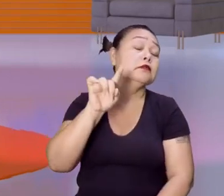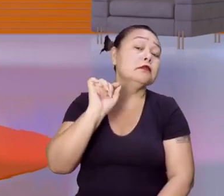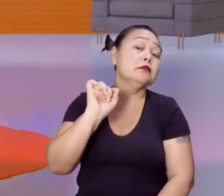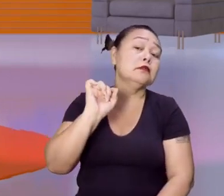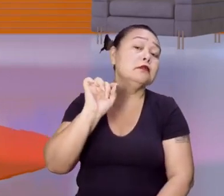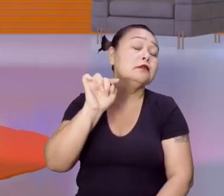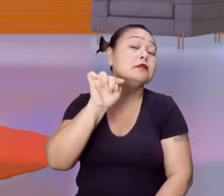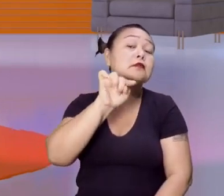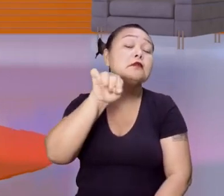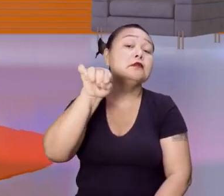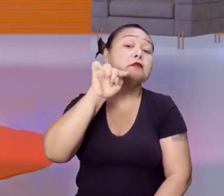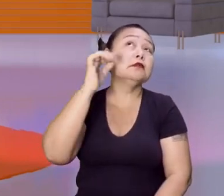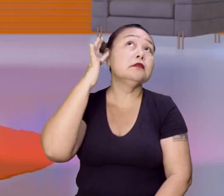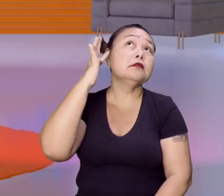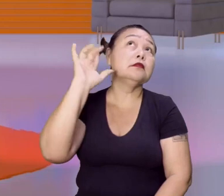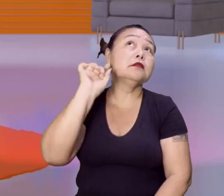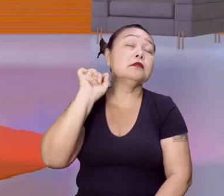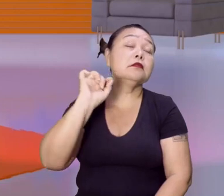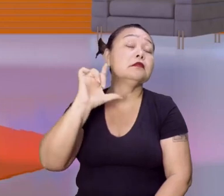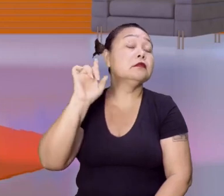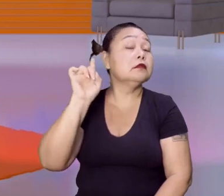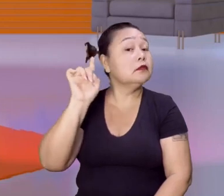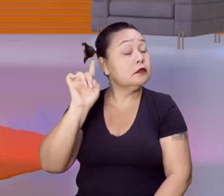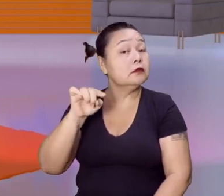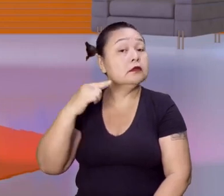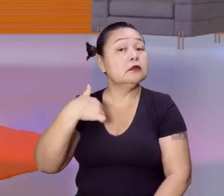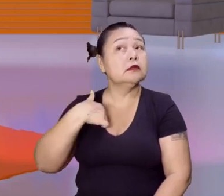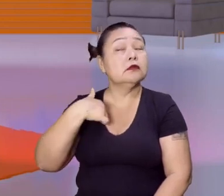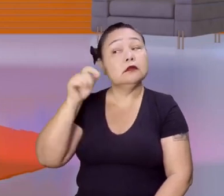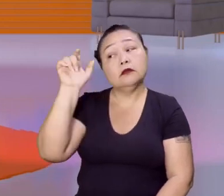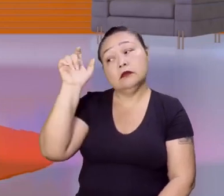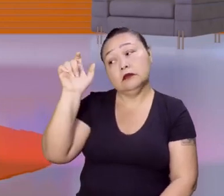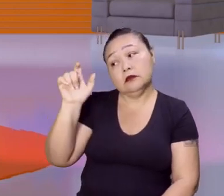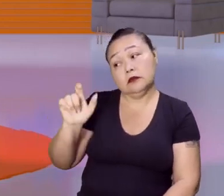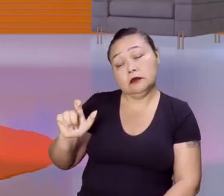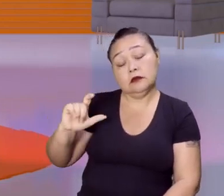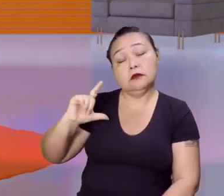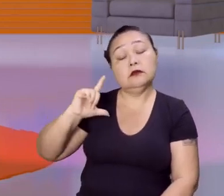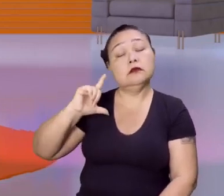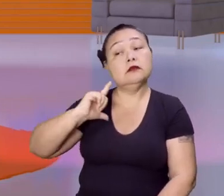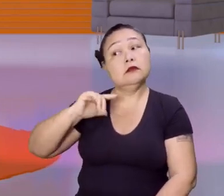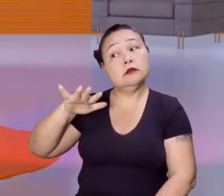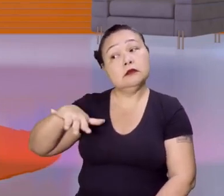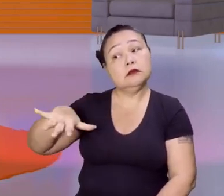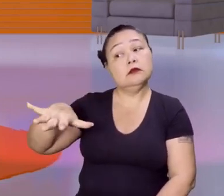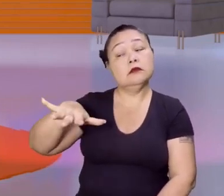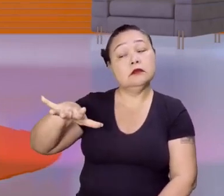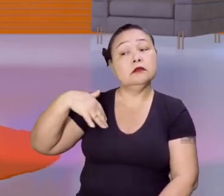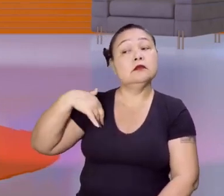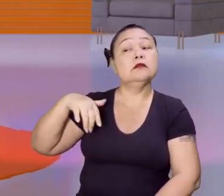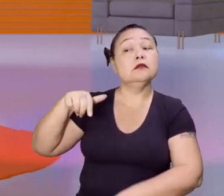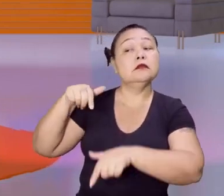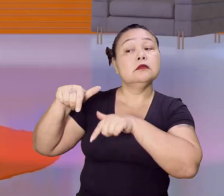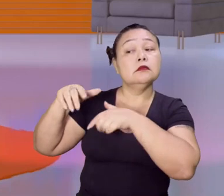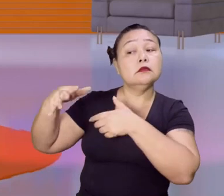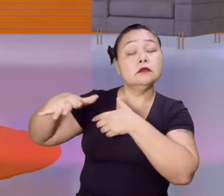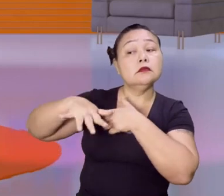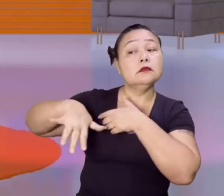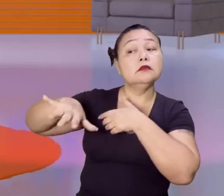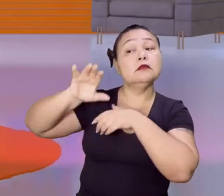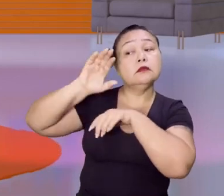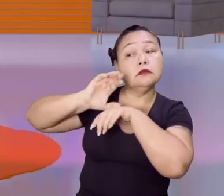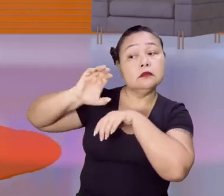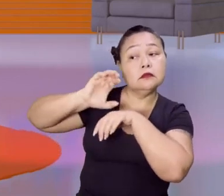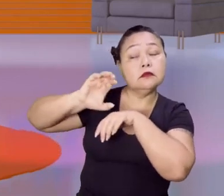pensa, o que você imagina que deve ser aquela pessoa que tem uma atratividade no mercado de trabalho? É um